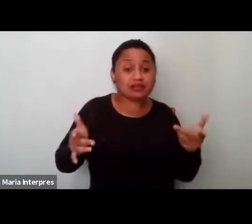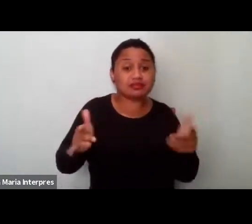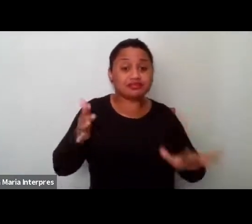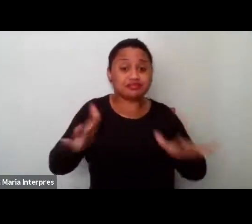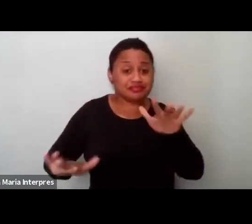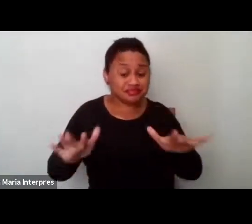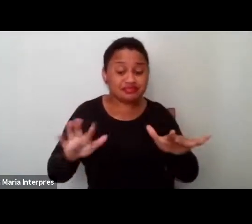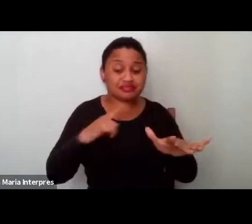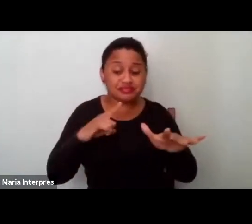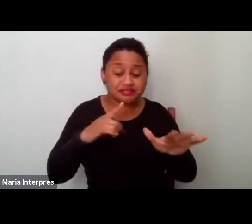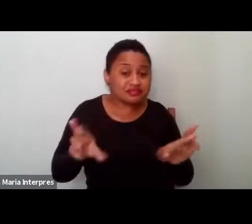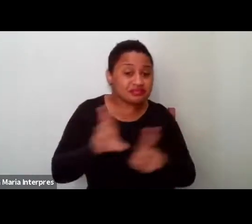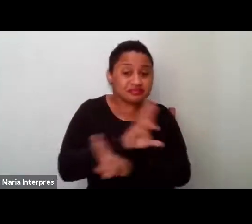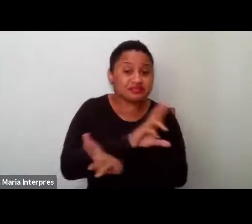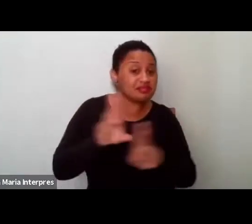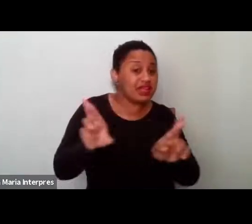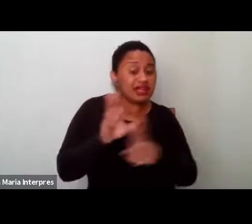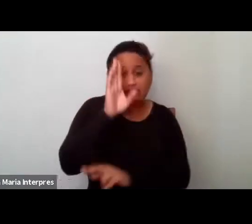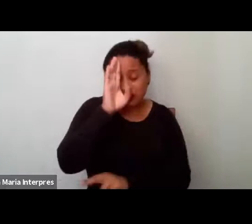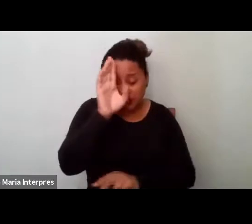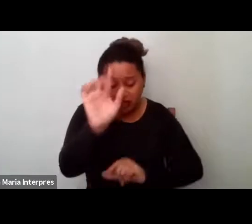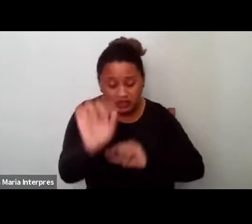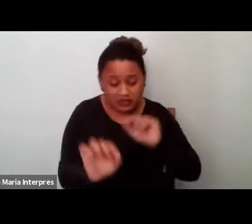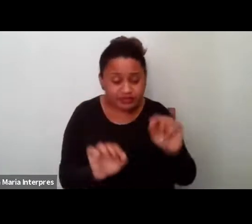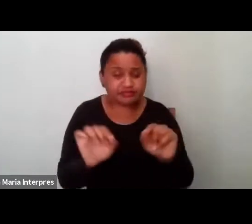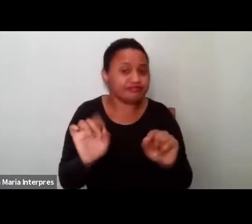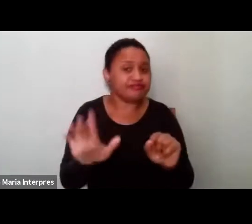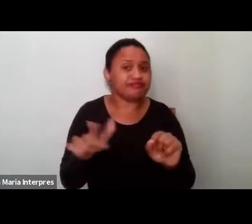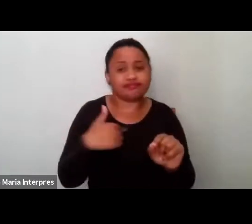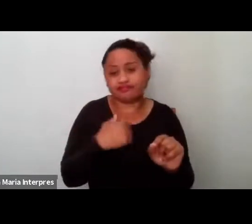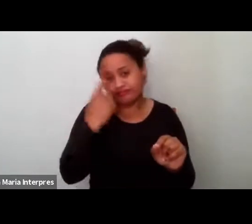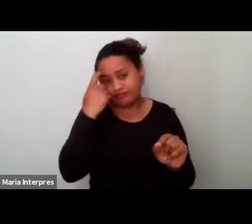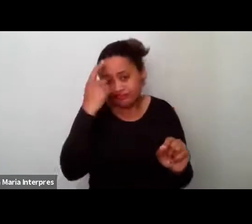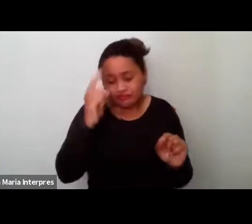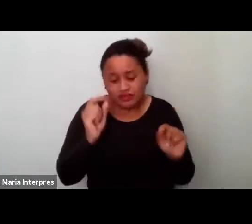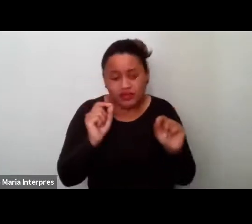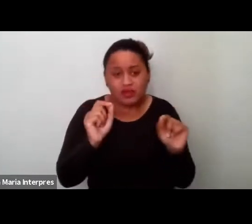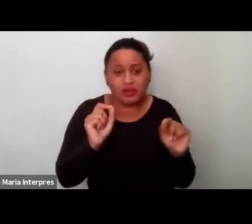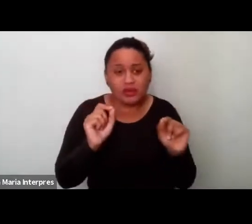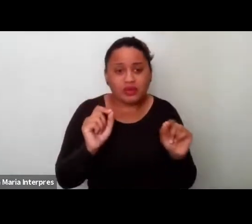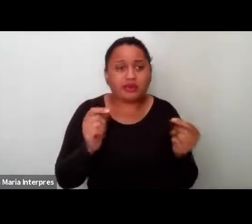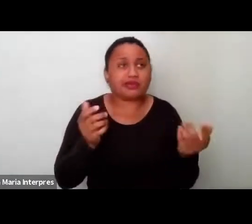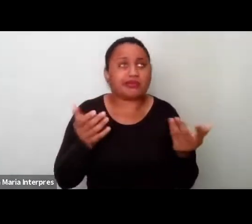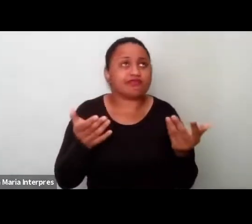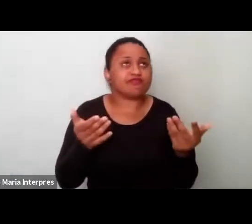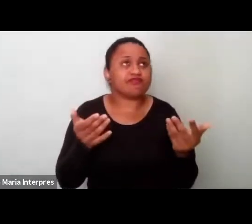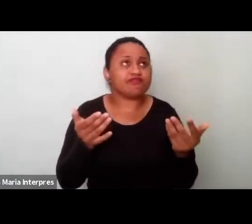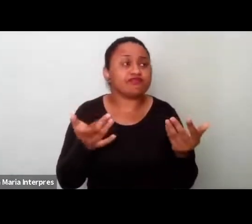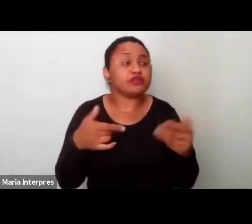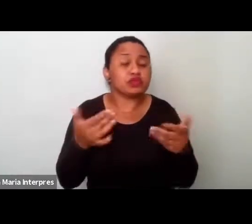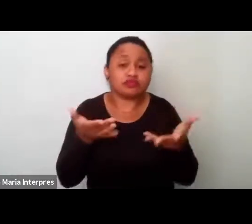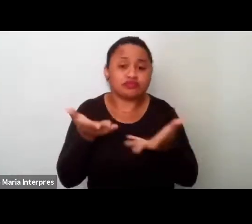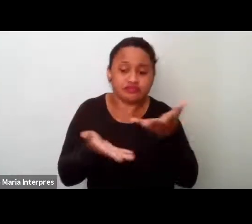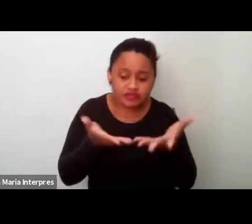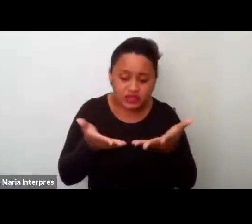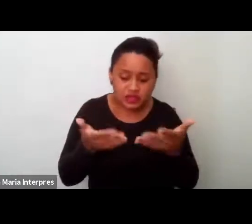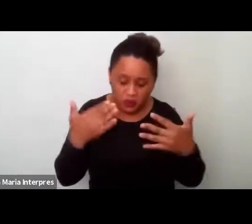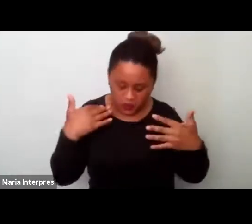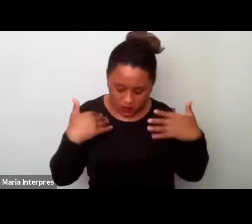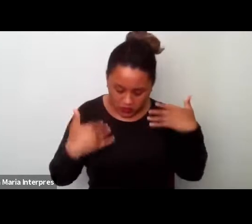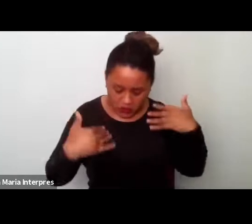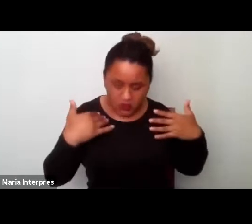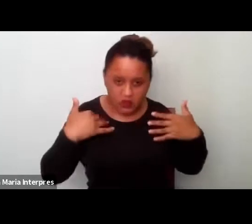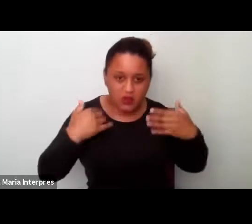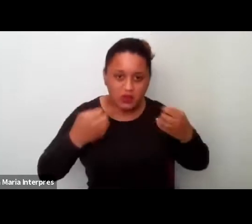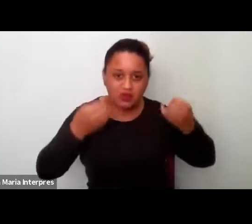associação direta à ideia de que, ao tratar da corporeidade, ao